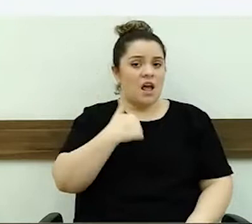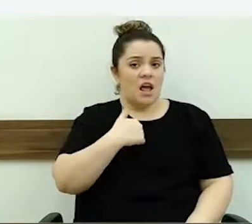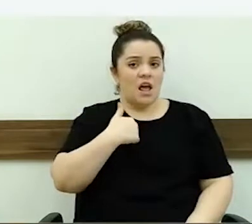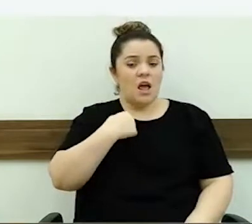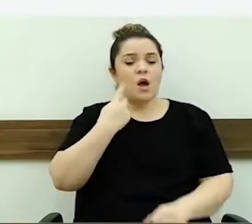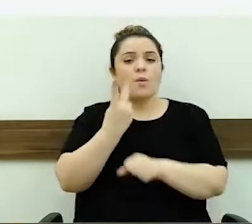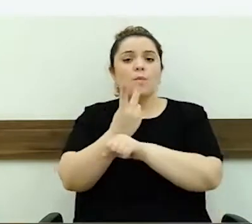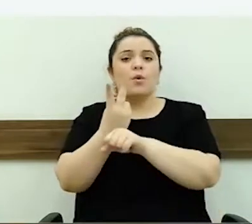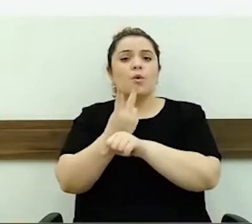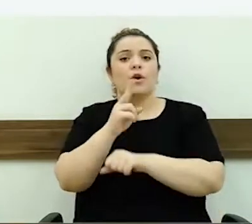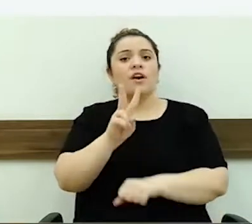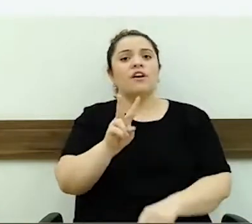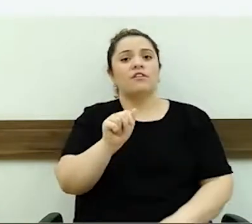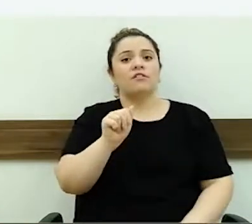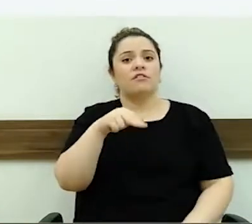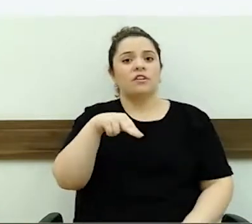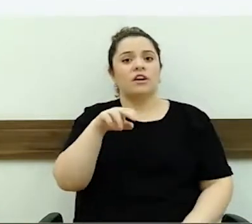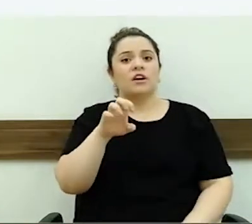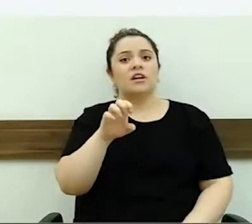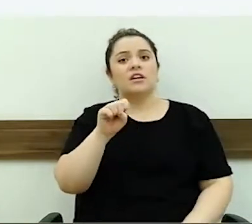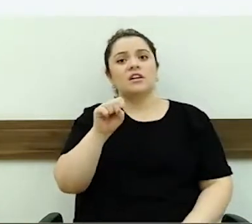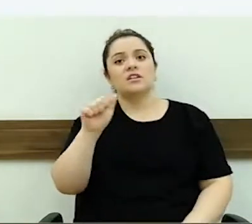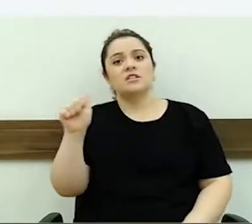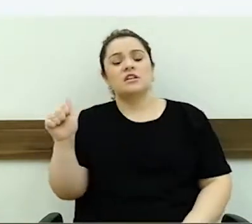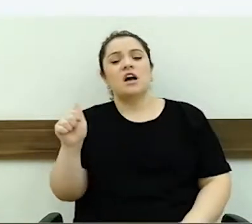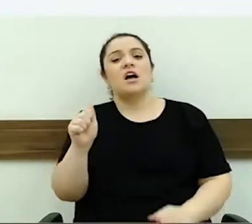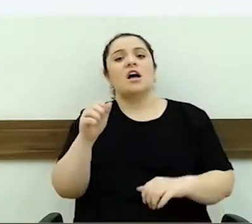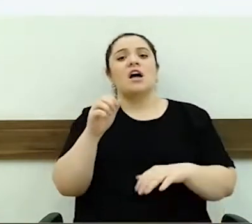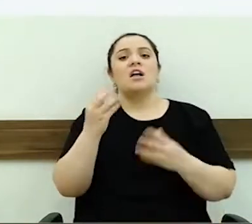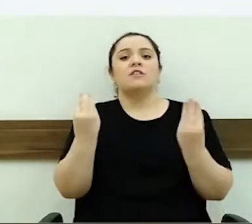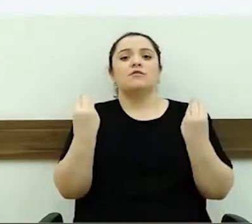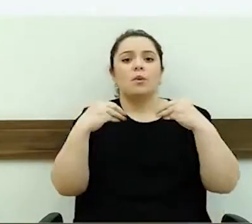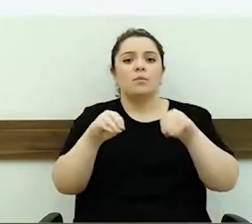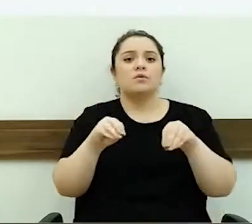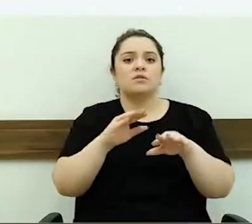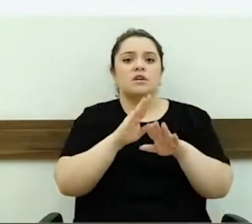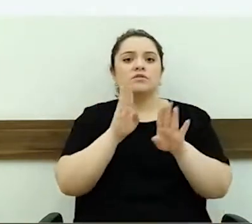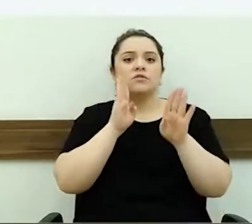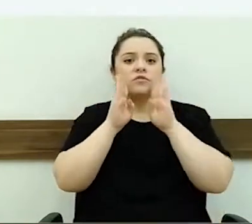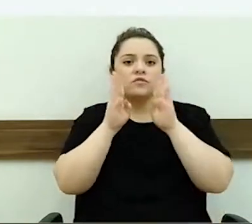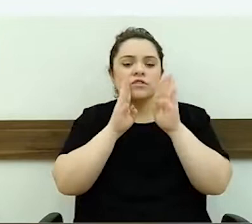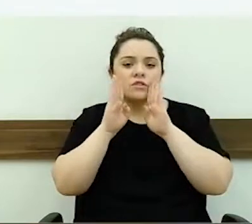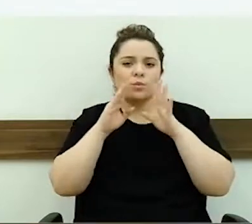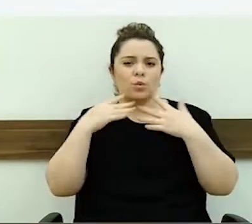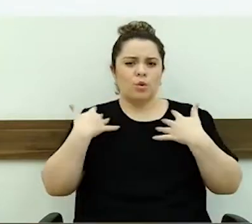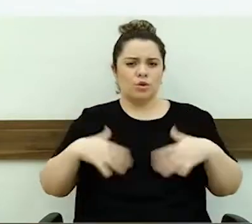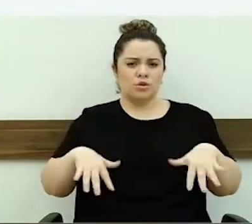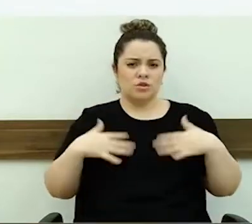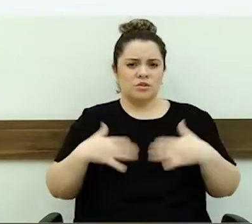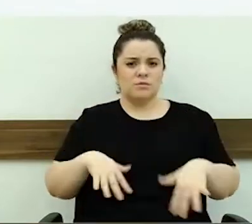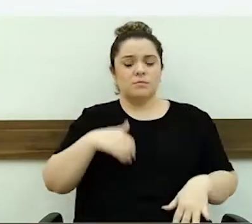Vanessa, através de uma publicação que ela fez no Facebook, o desespero de uma mãe,